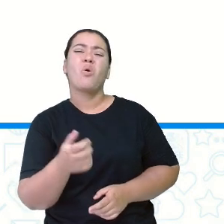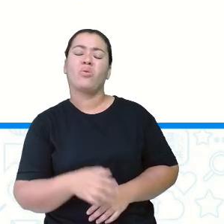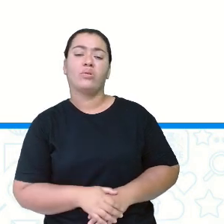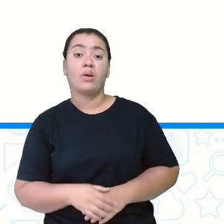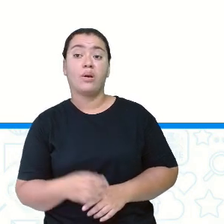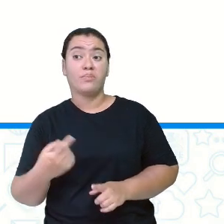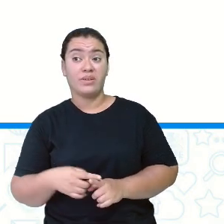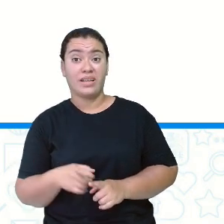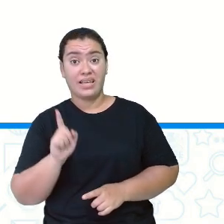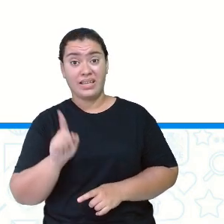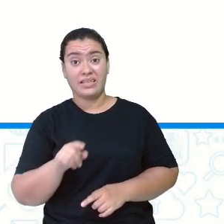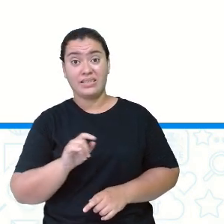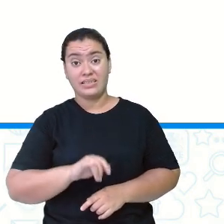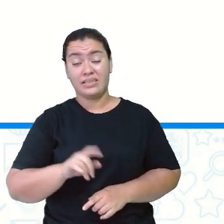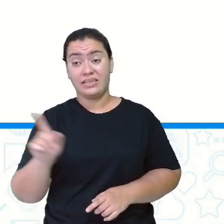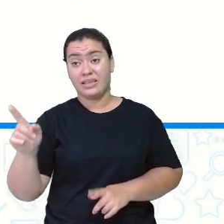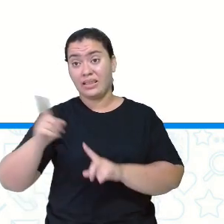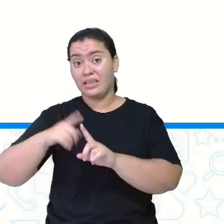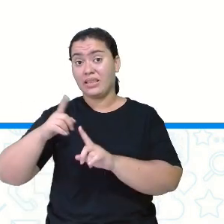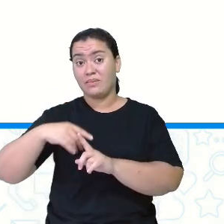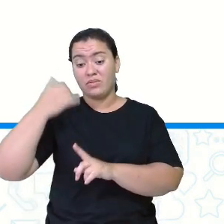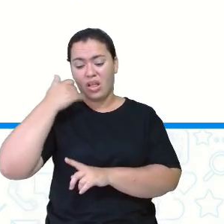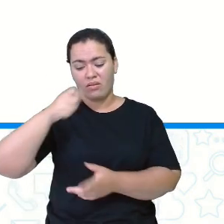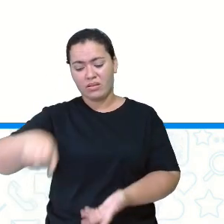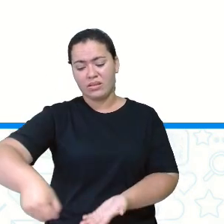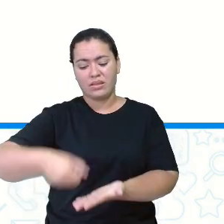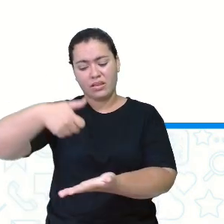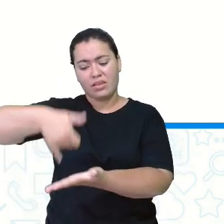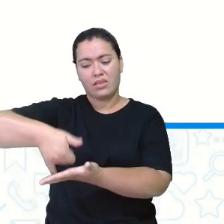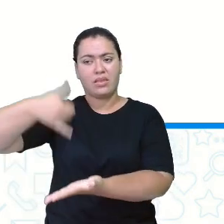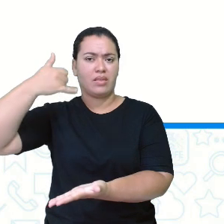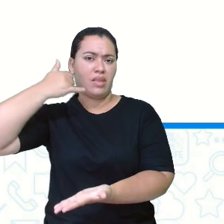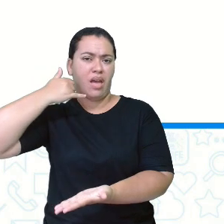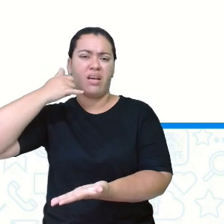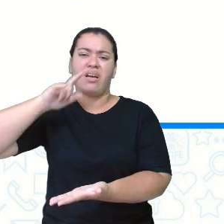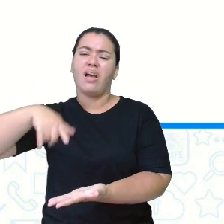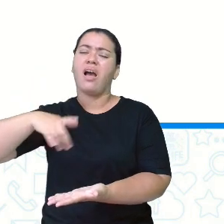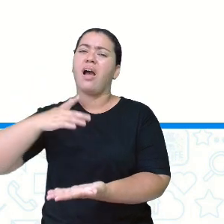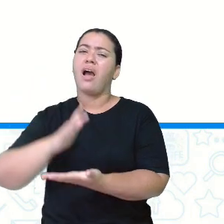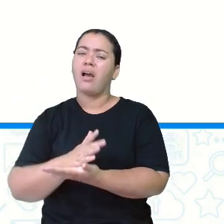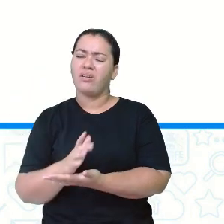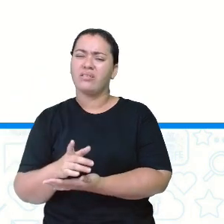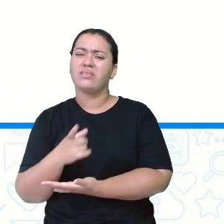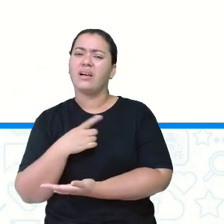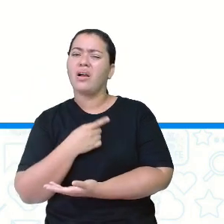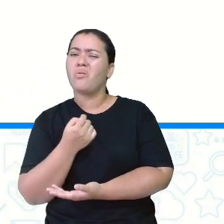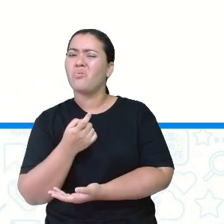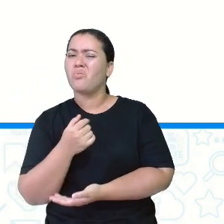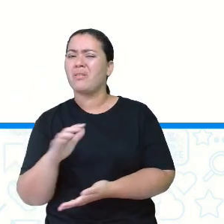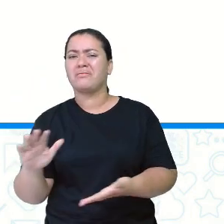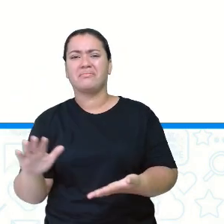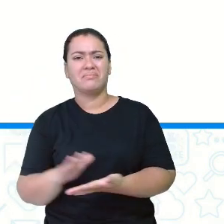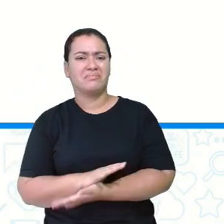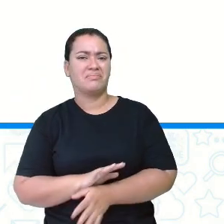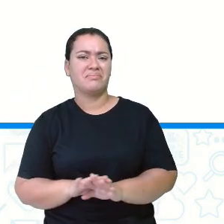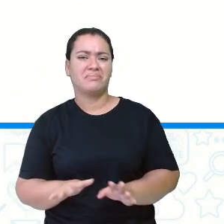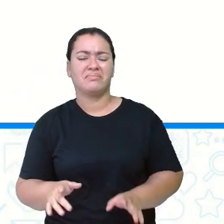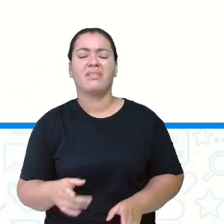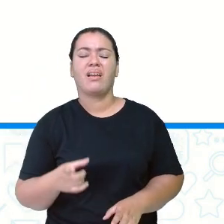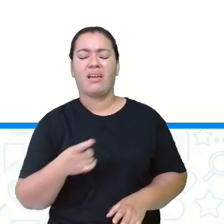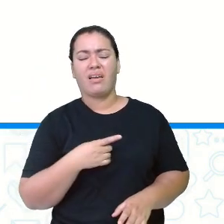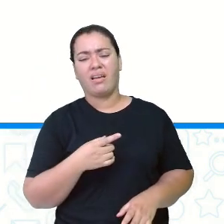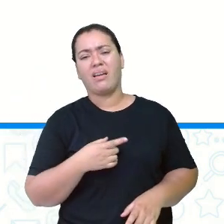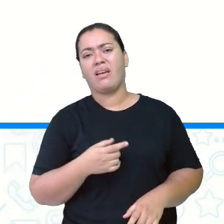esse tipo de telefone, que é o telefone fixo, existe em muitas residências. Eles já estão saindo dali, estão ficando